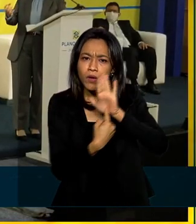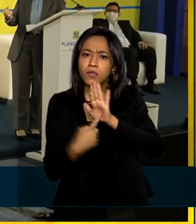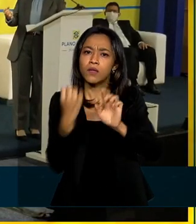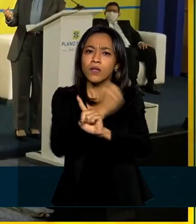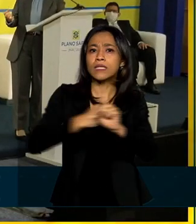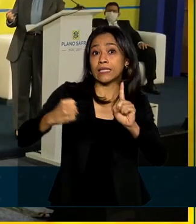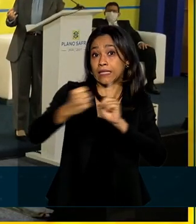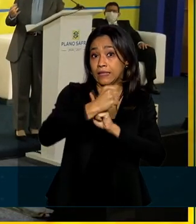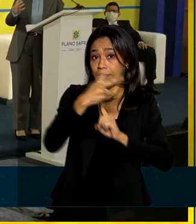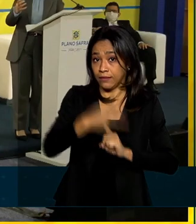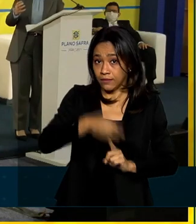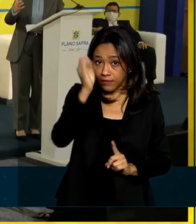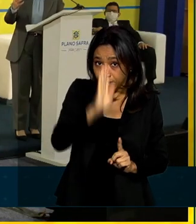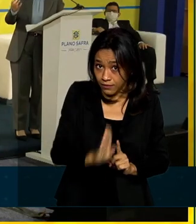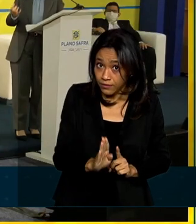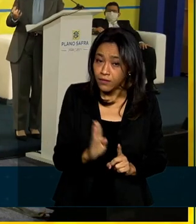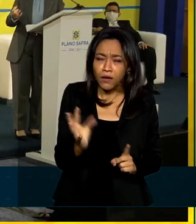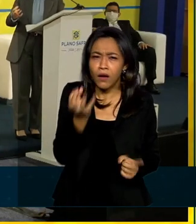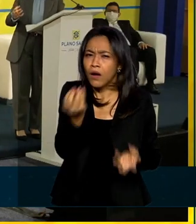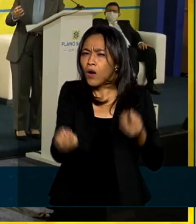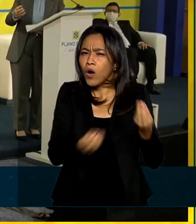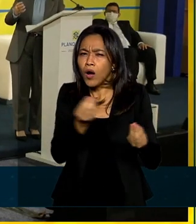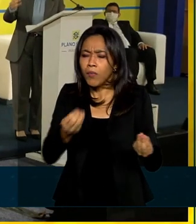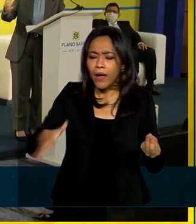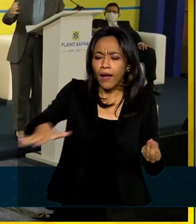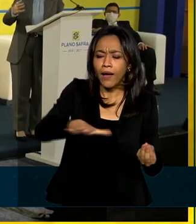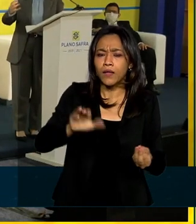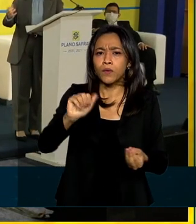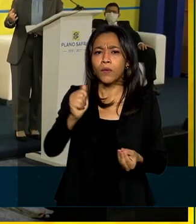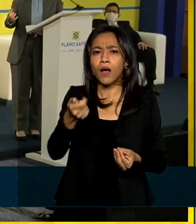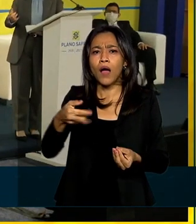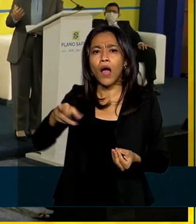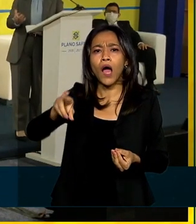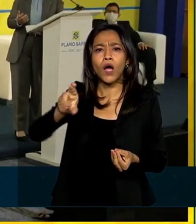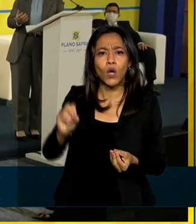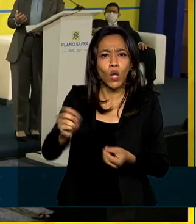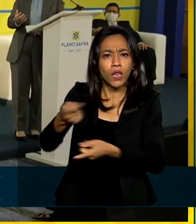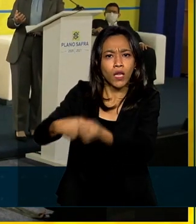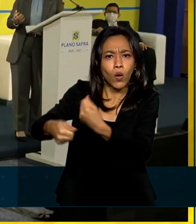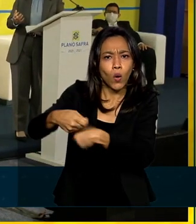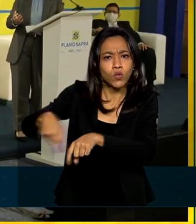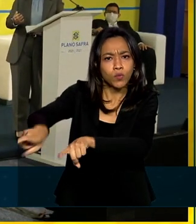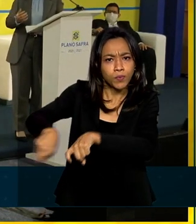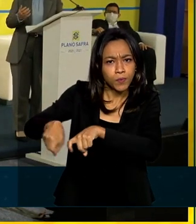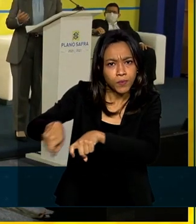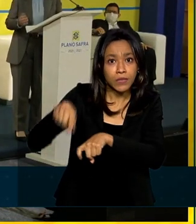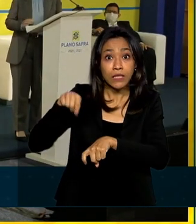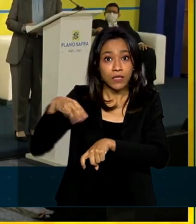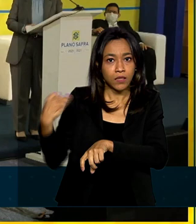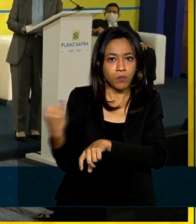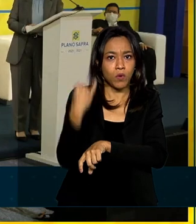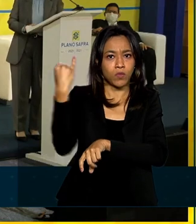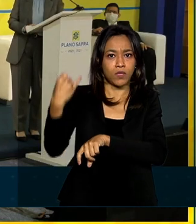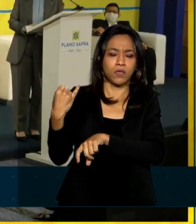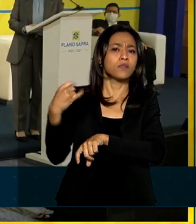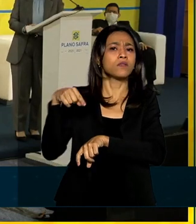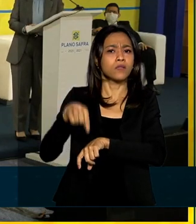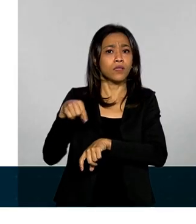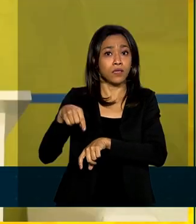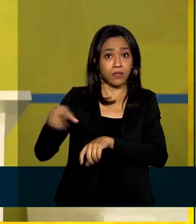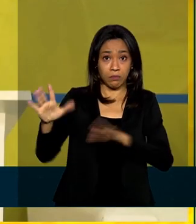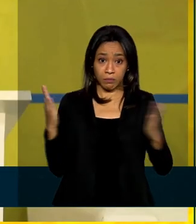brasileira como é o agro, onde ele se encaixa e a importância dele que aconteceu no